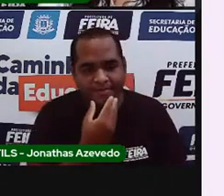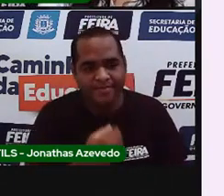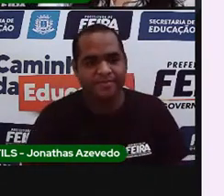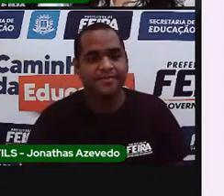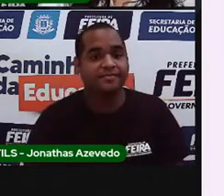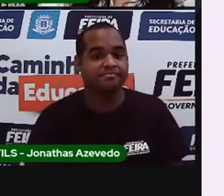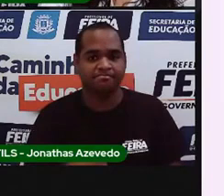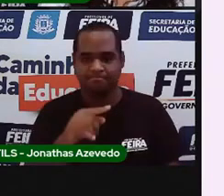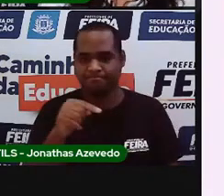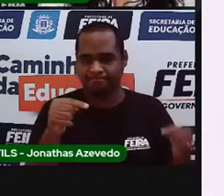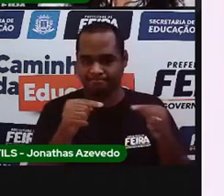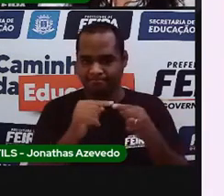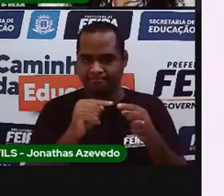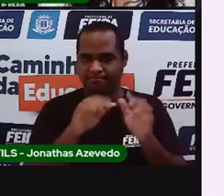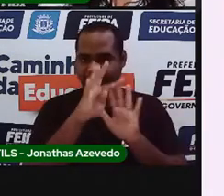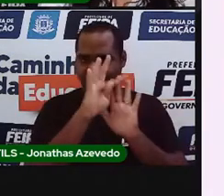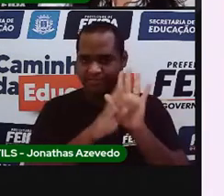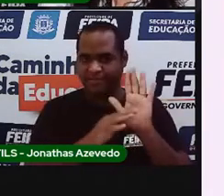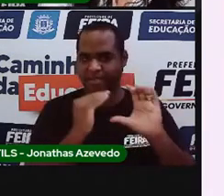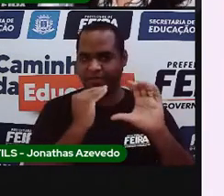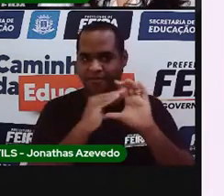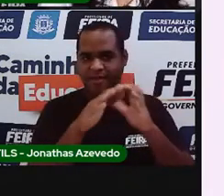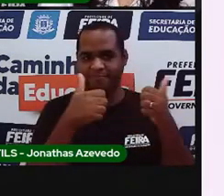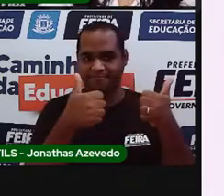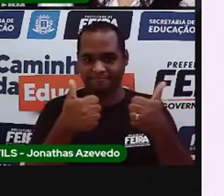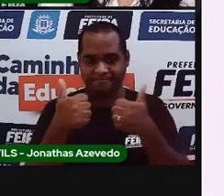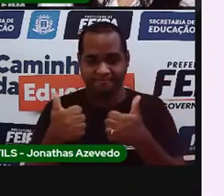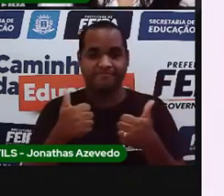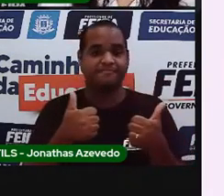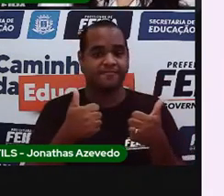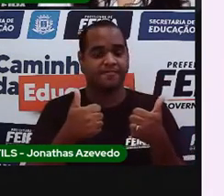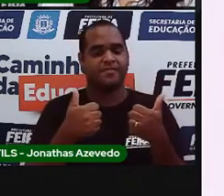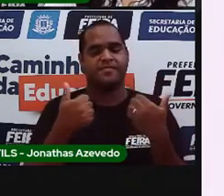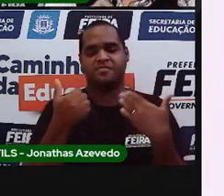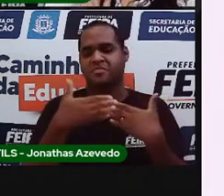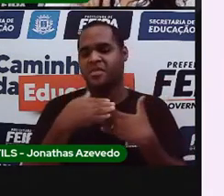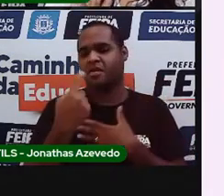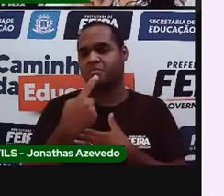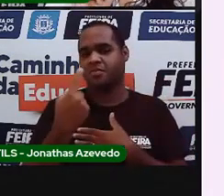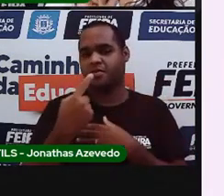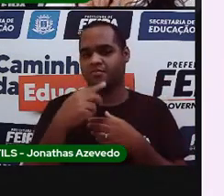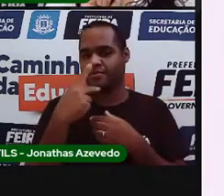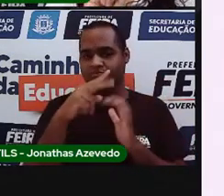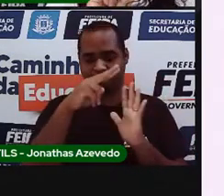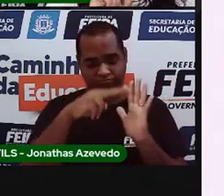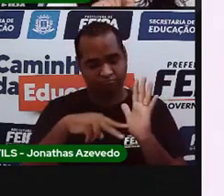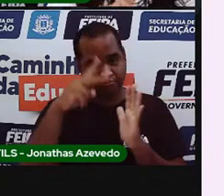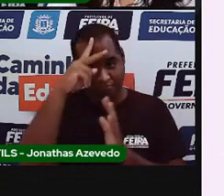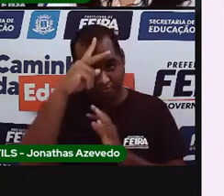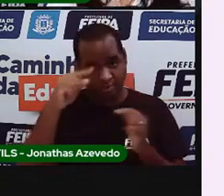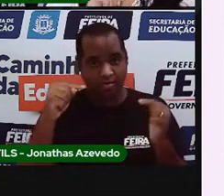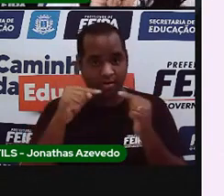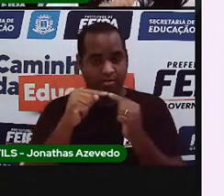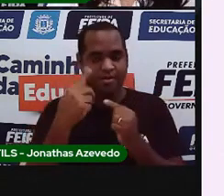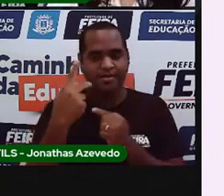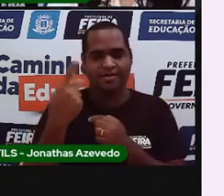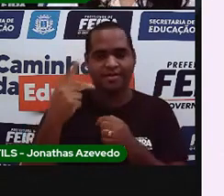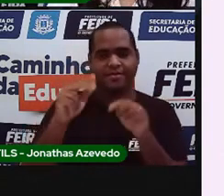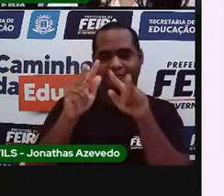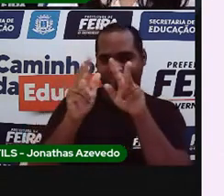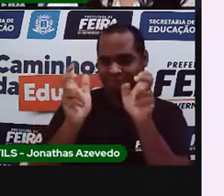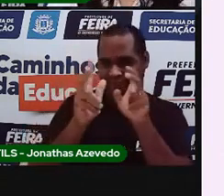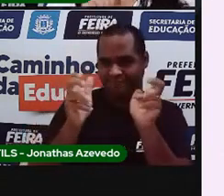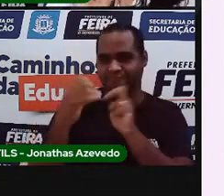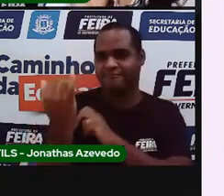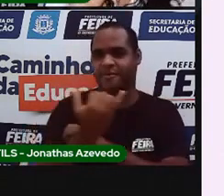atividade vai o texto, não fique preocupado. Primeiro, você vai fazer a leitura da história Espera,